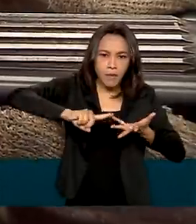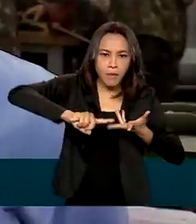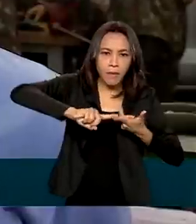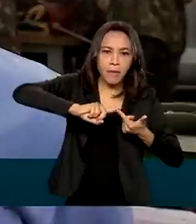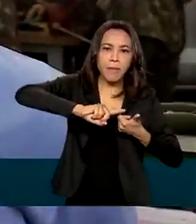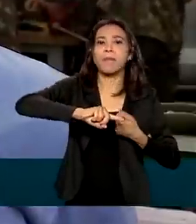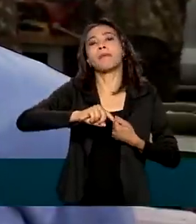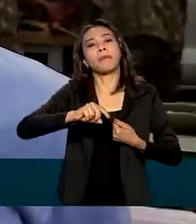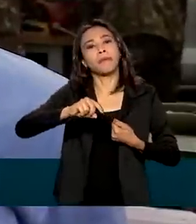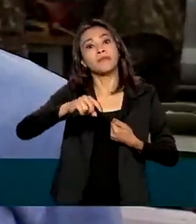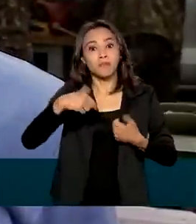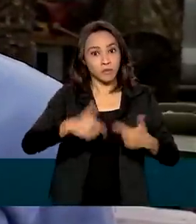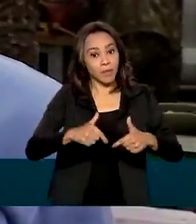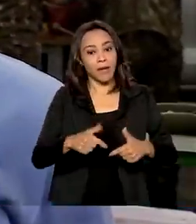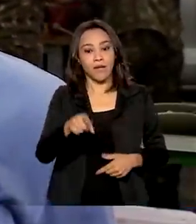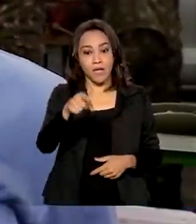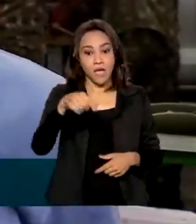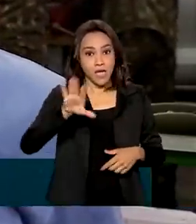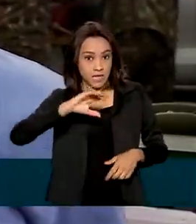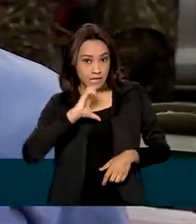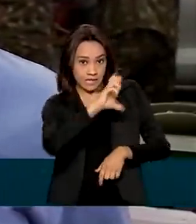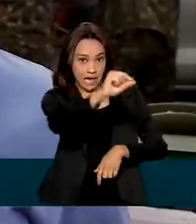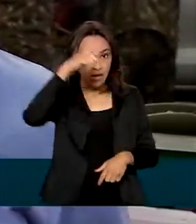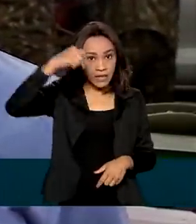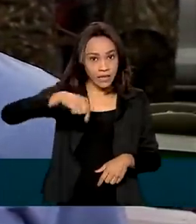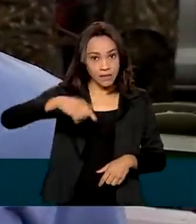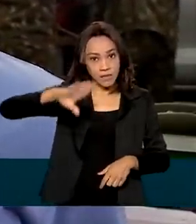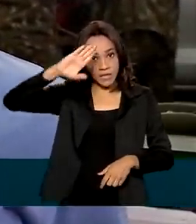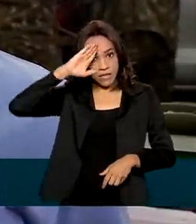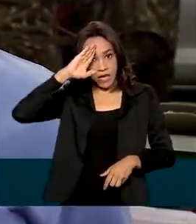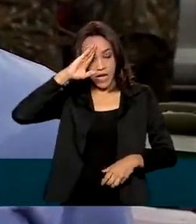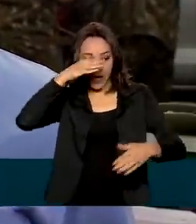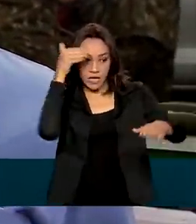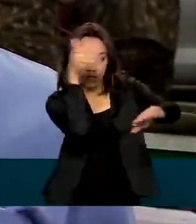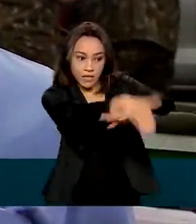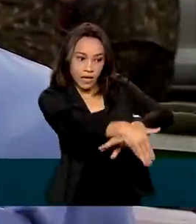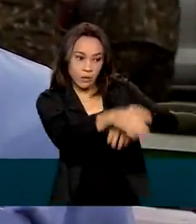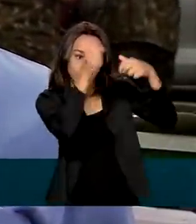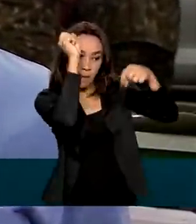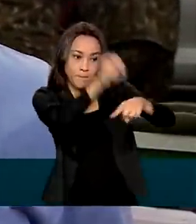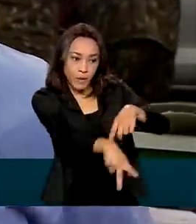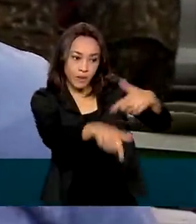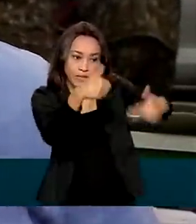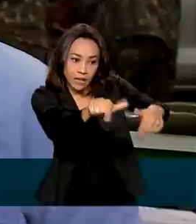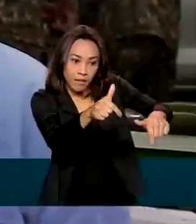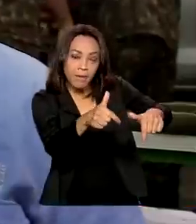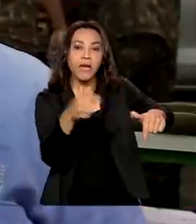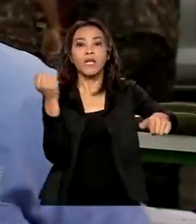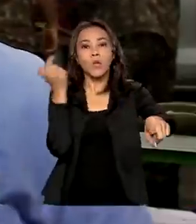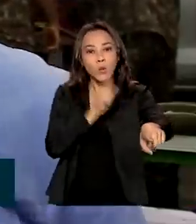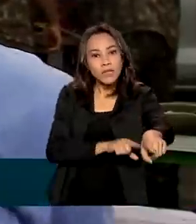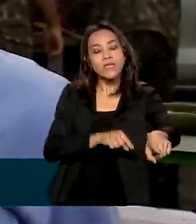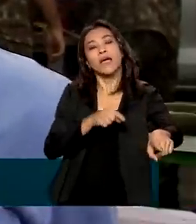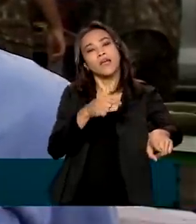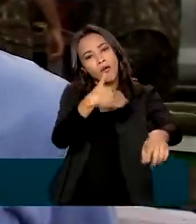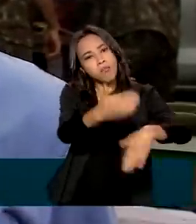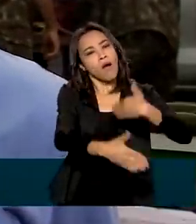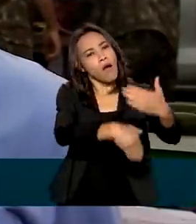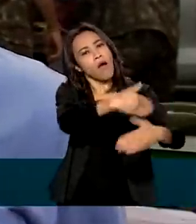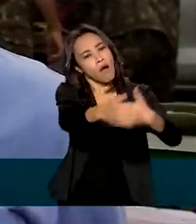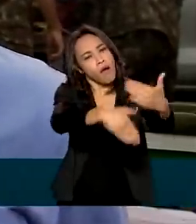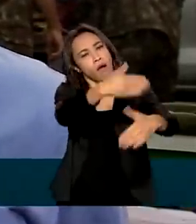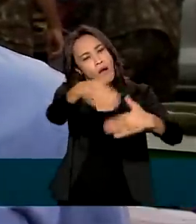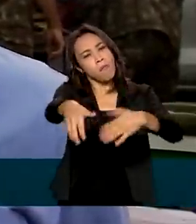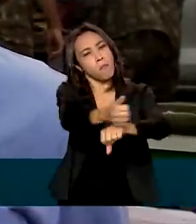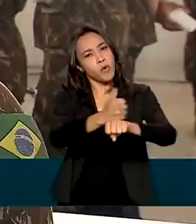de trabalho. Ele já sai aqui com a bagagem, para que no momento que ele entrar no mercado de trabalho, ele termine de ser lapidado e possa, de fato,